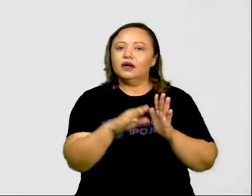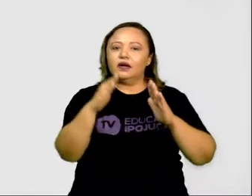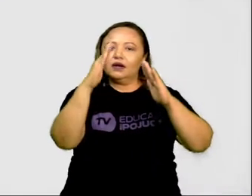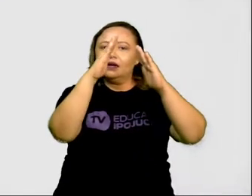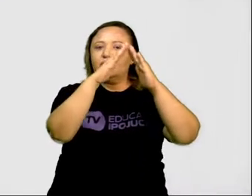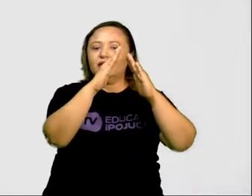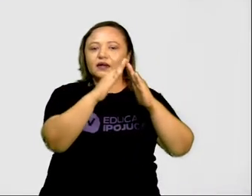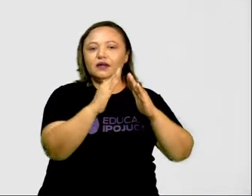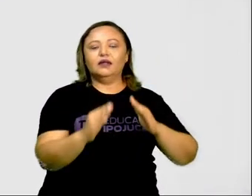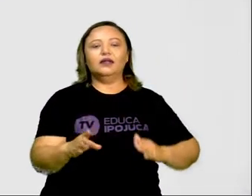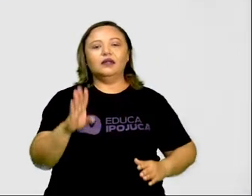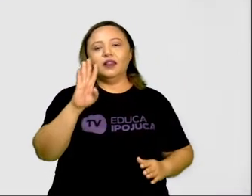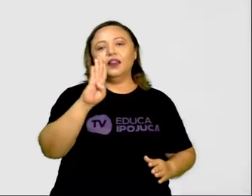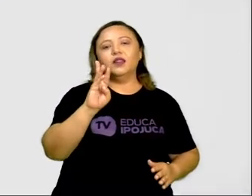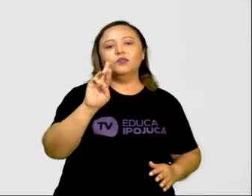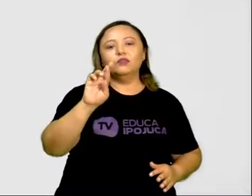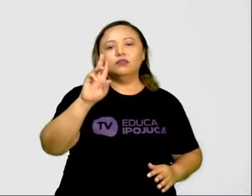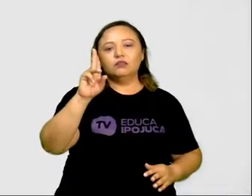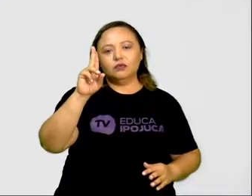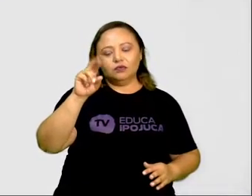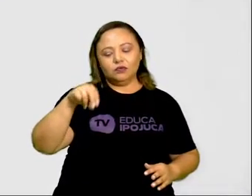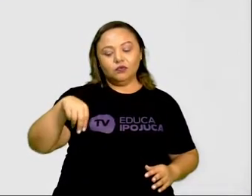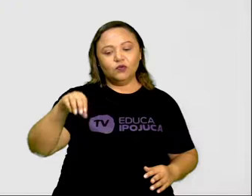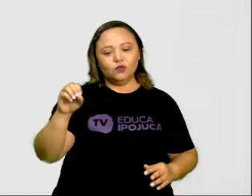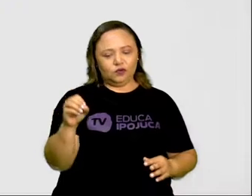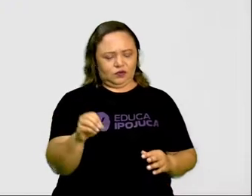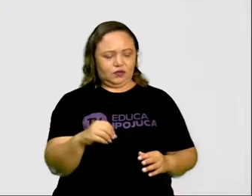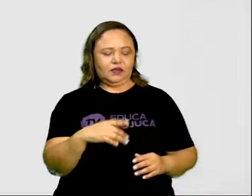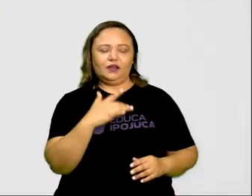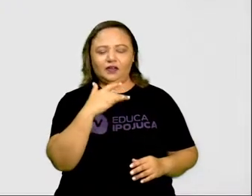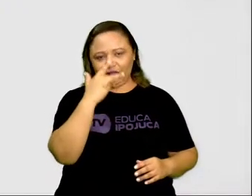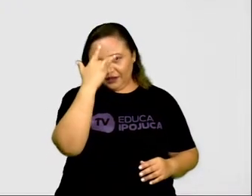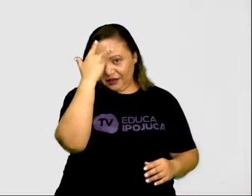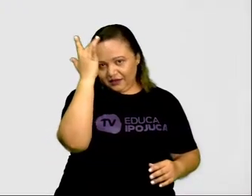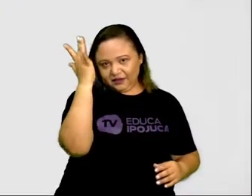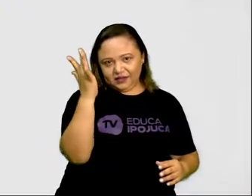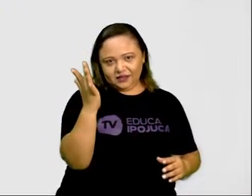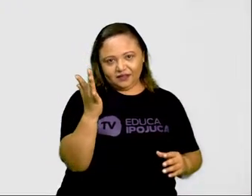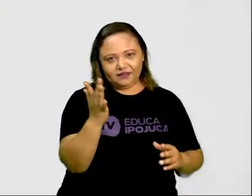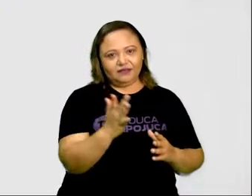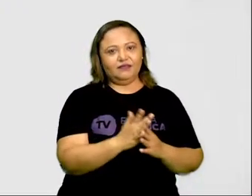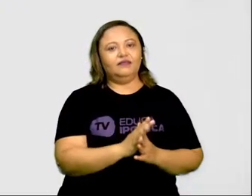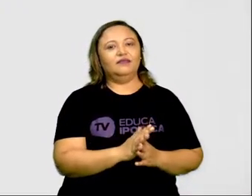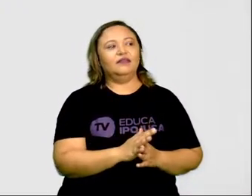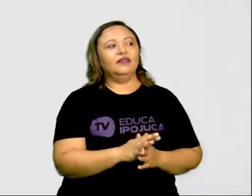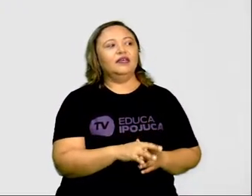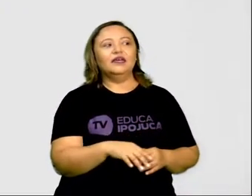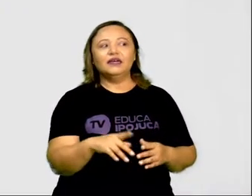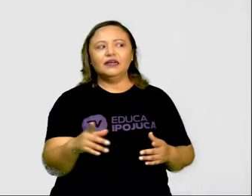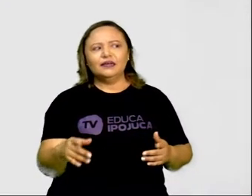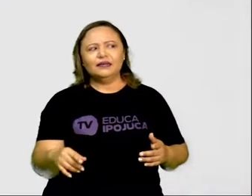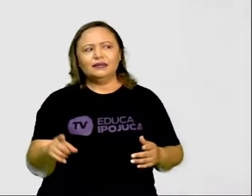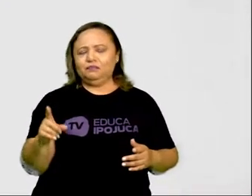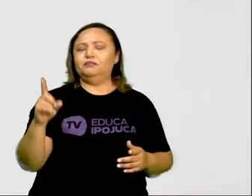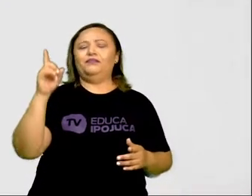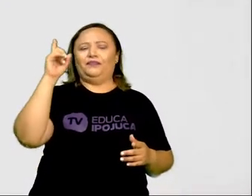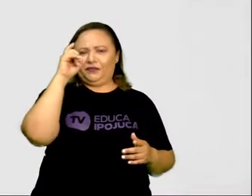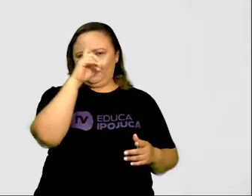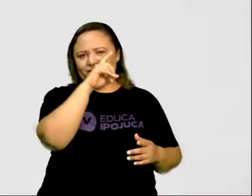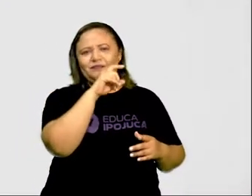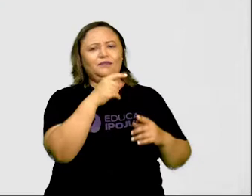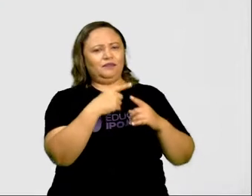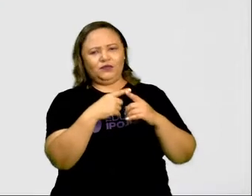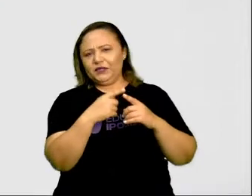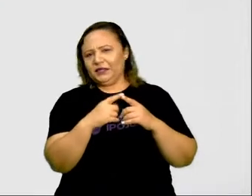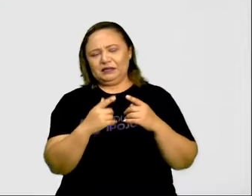É. Vai ficar um pouquinho difícil a gente chegar na casa de Bruno. Porque Bruno só tem o endereço Rua das Artes, número 90.